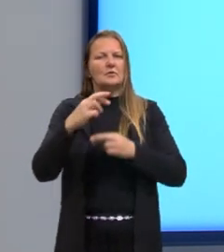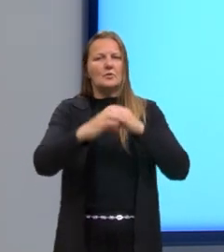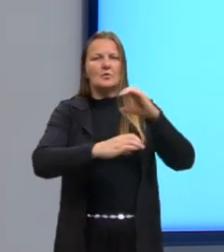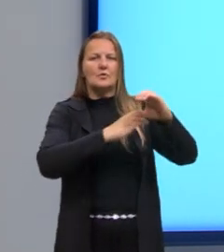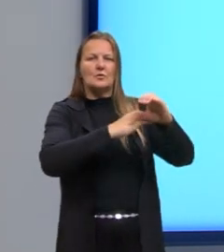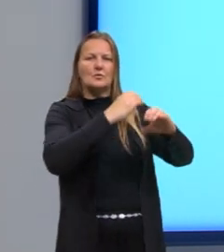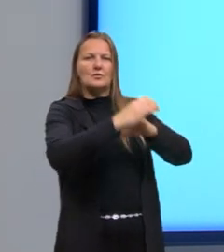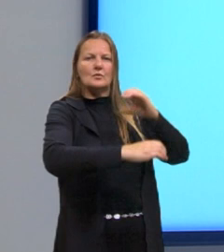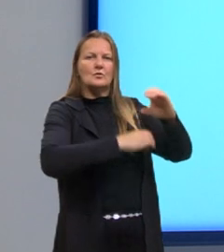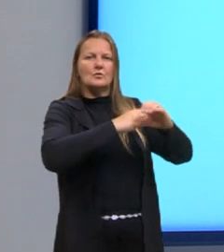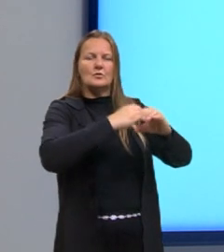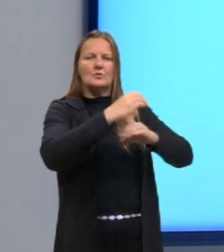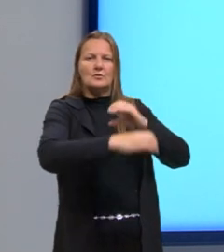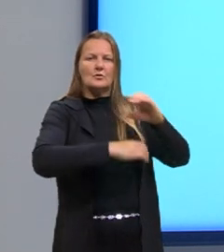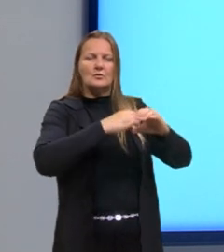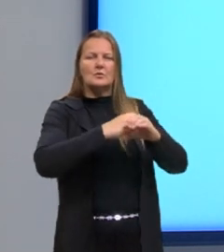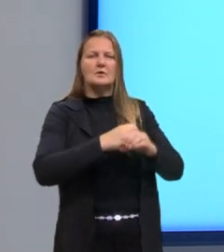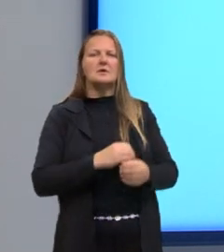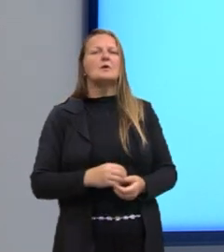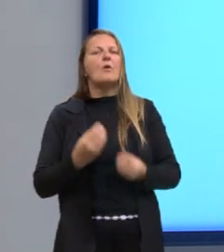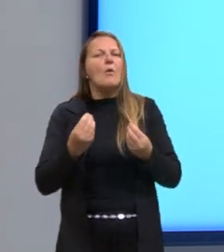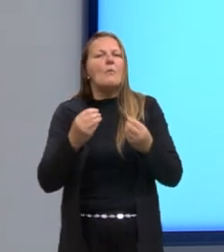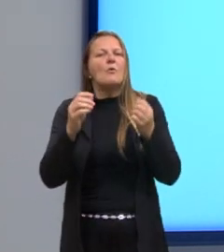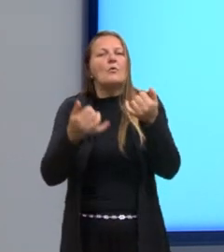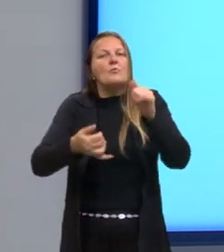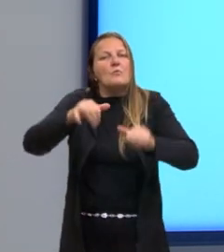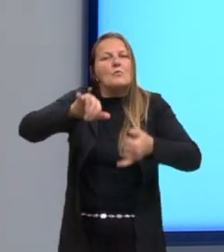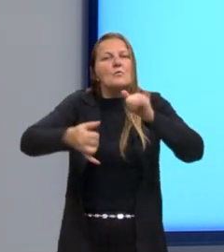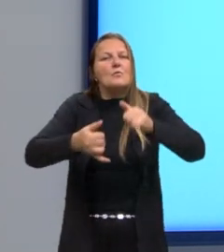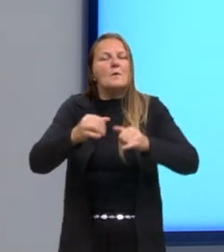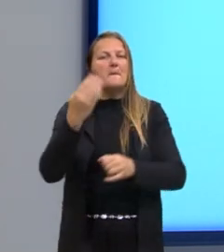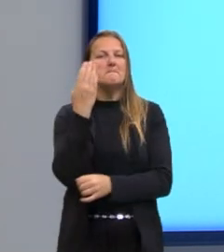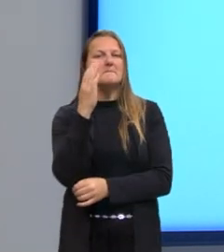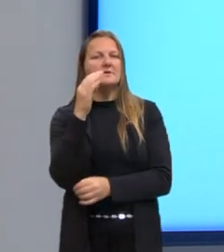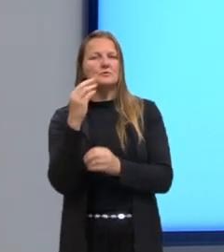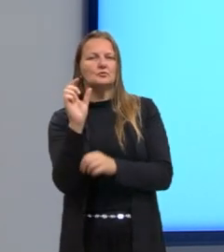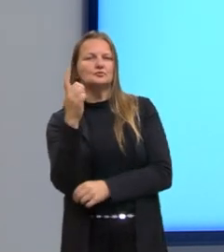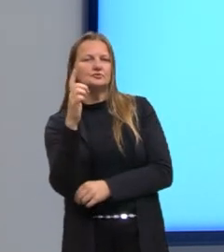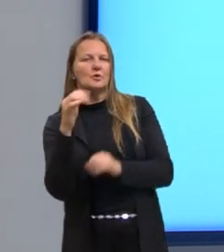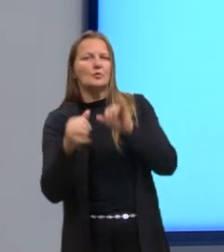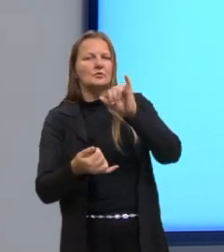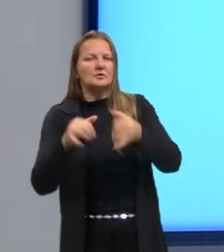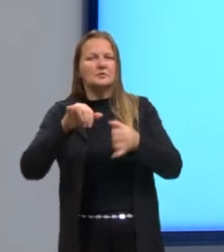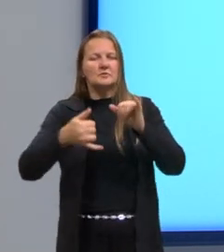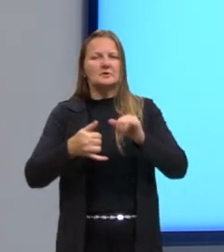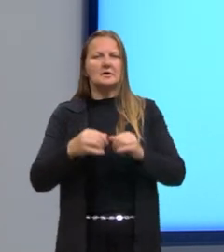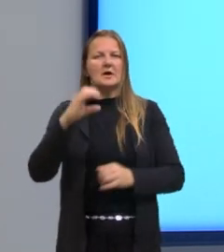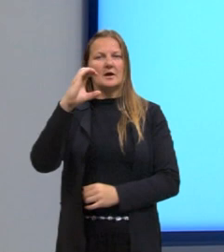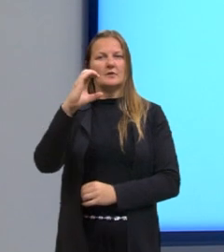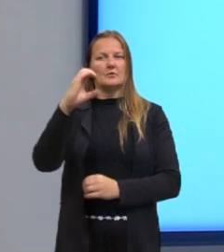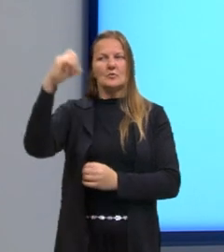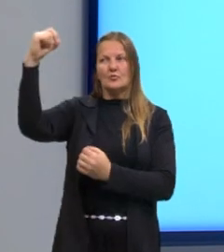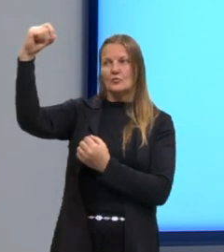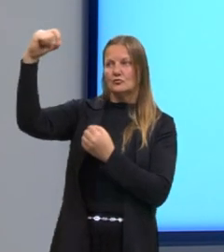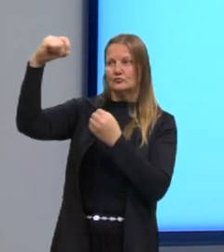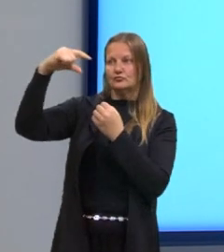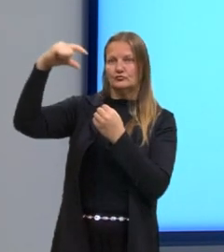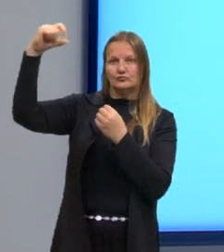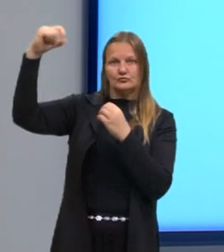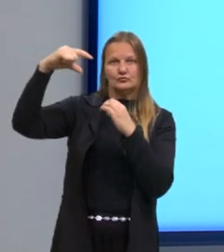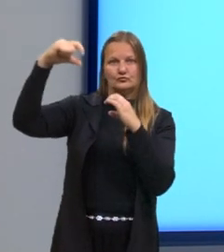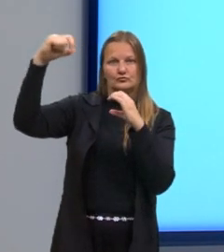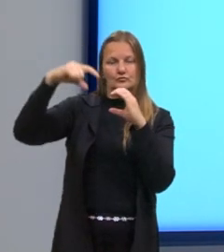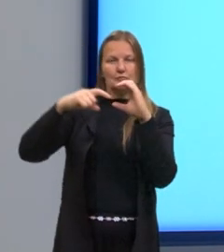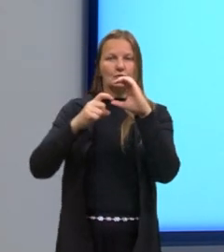biogeoquímico? O carbono fixado pela energia luminosa ou a partir de